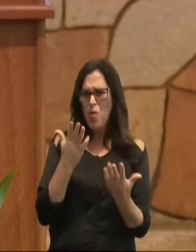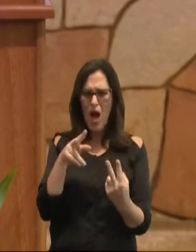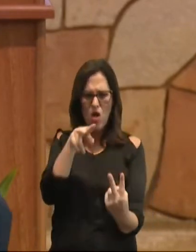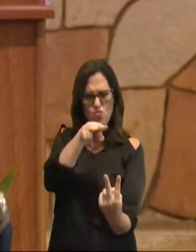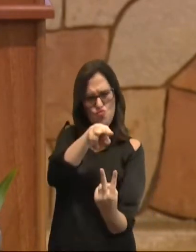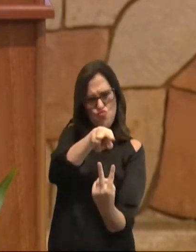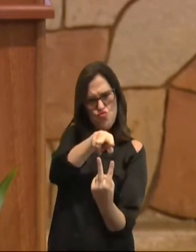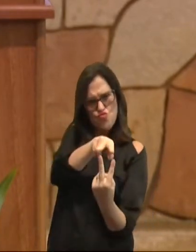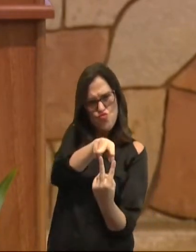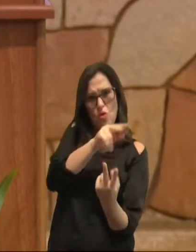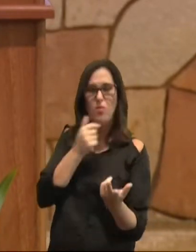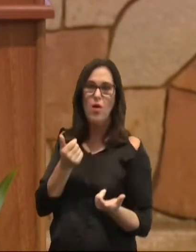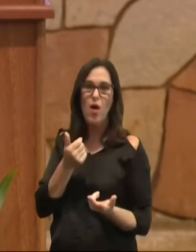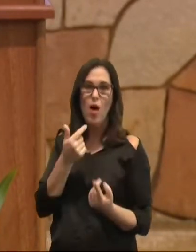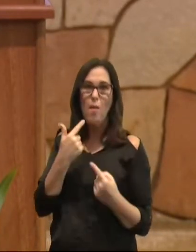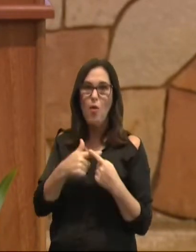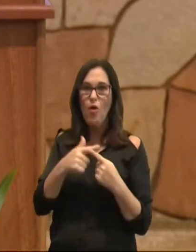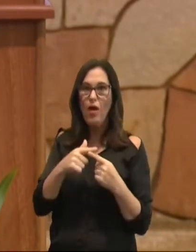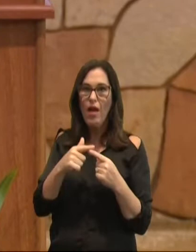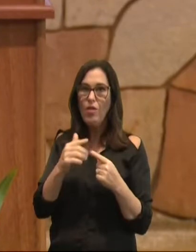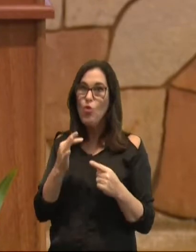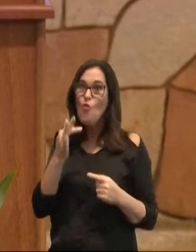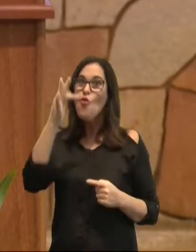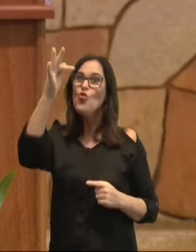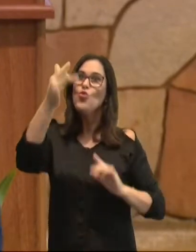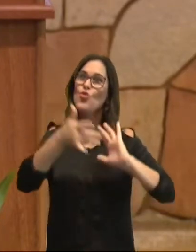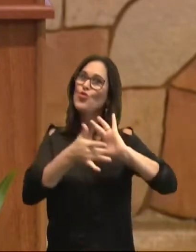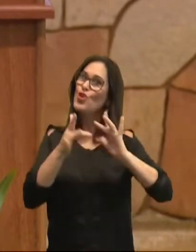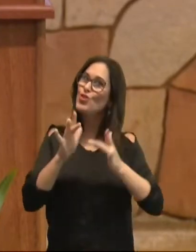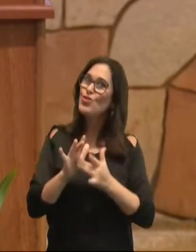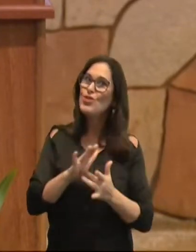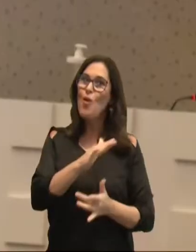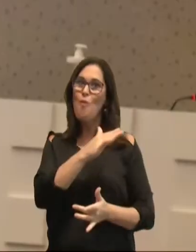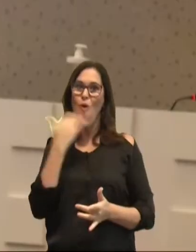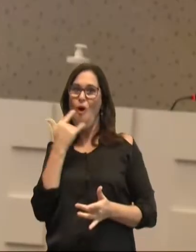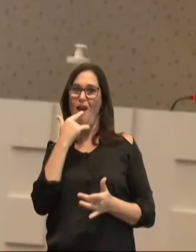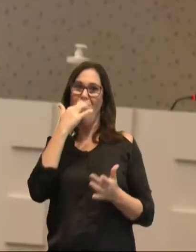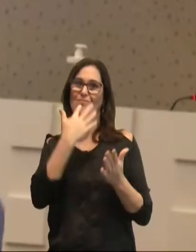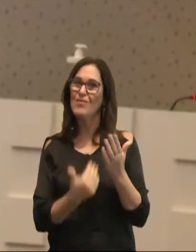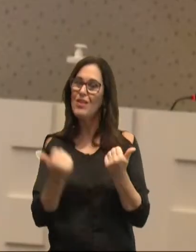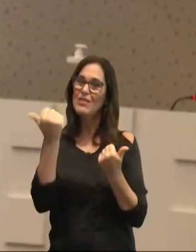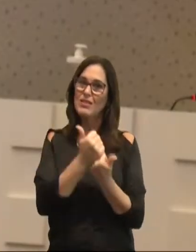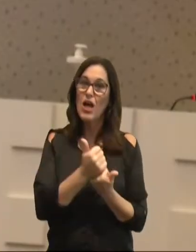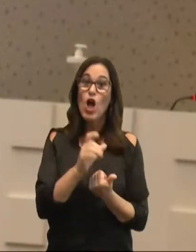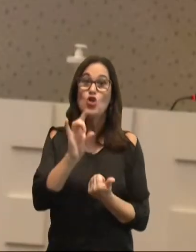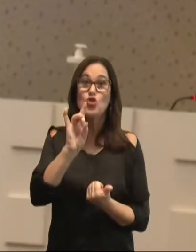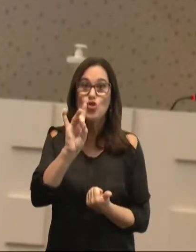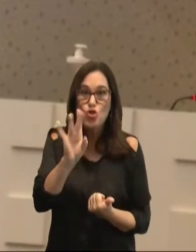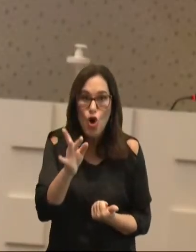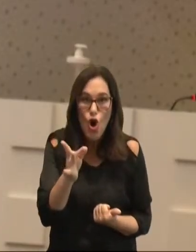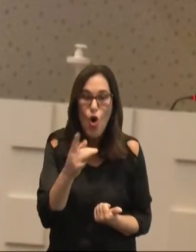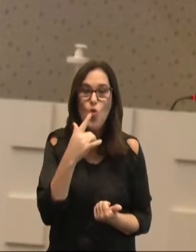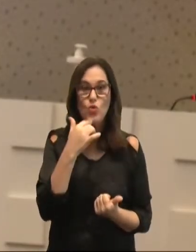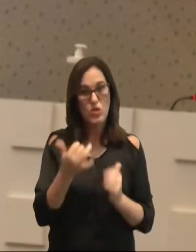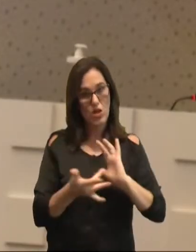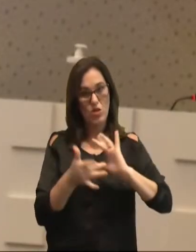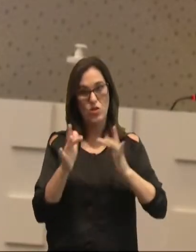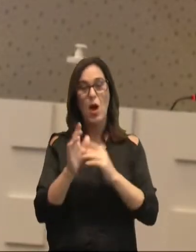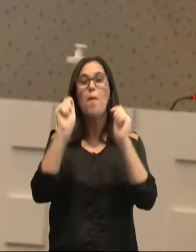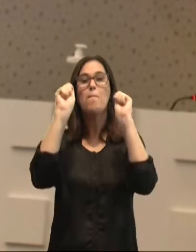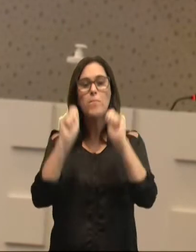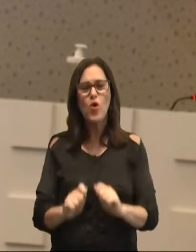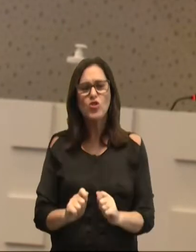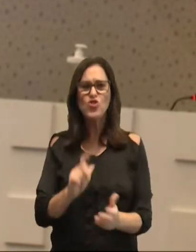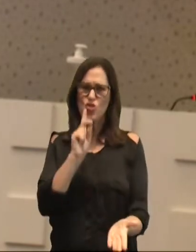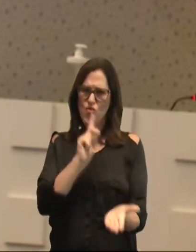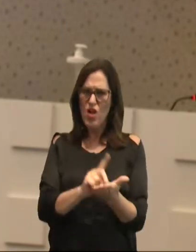precursor daquilo que aconteceria em Jesus. Porque o livro de Hebreus nos diz que só o sangue de Jesus é que pode realmente